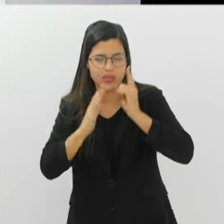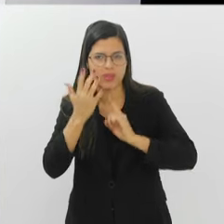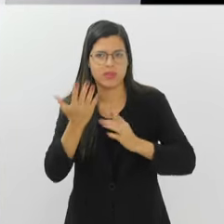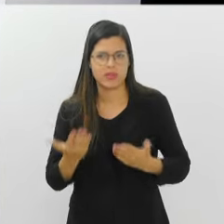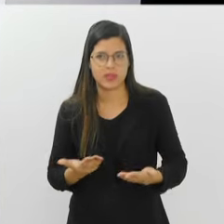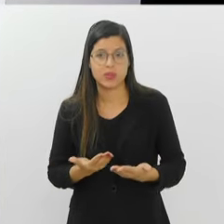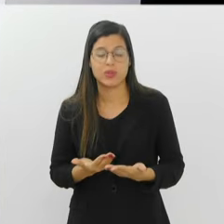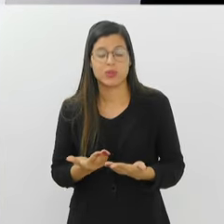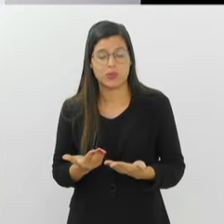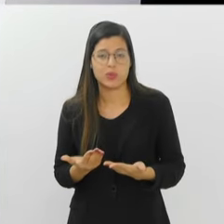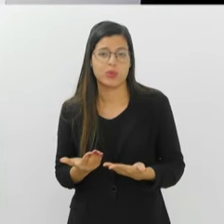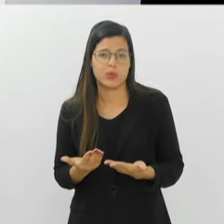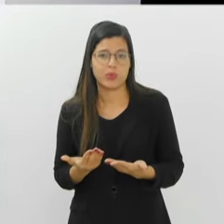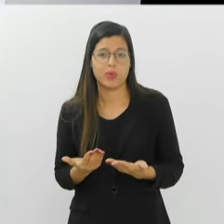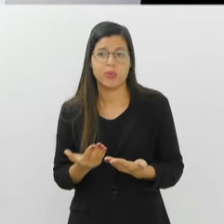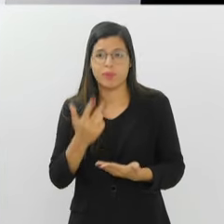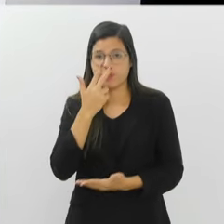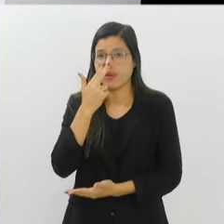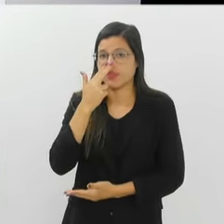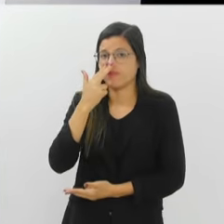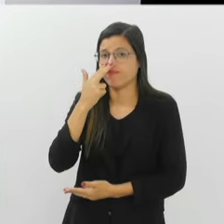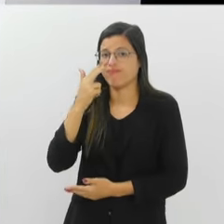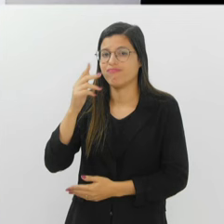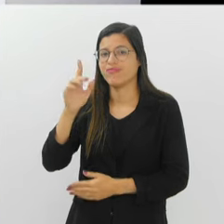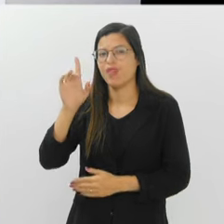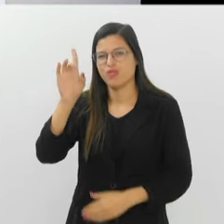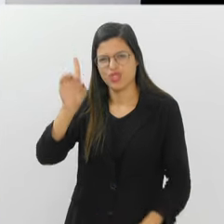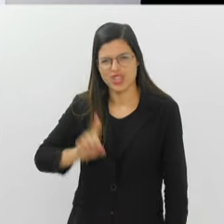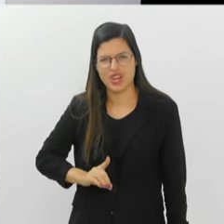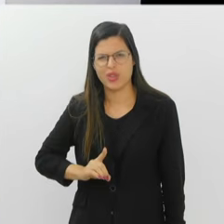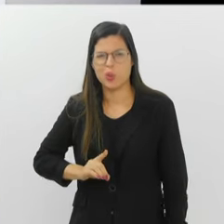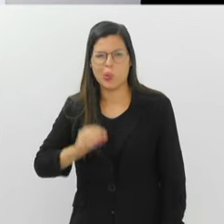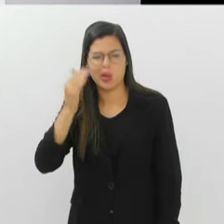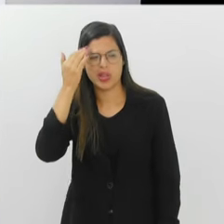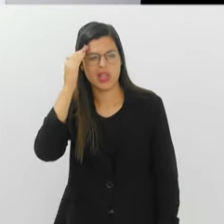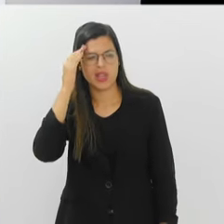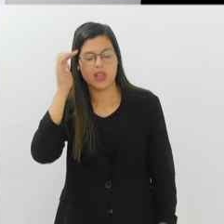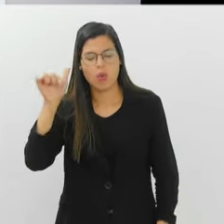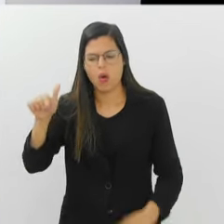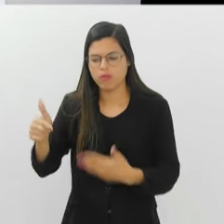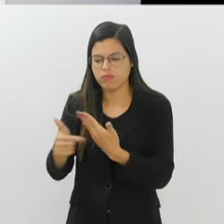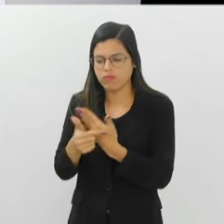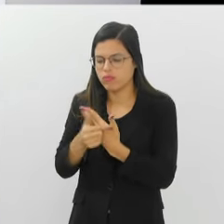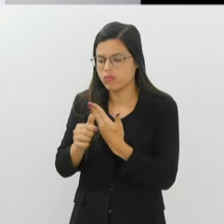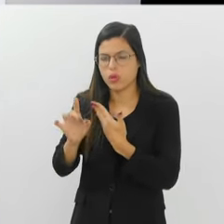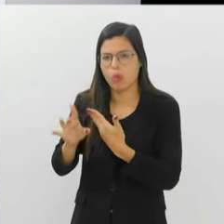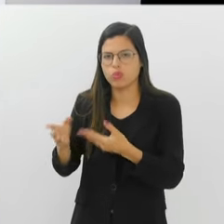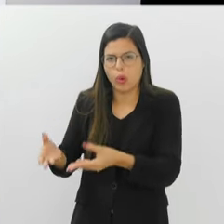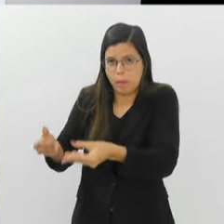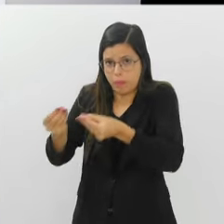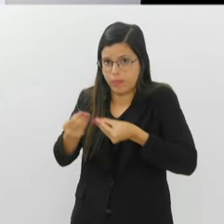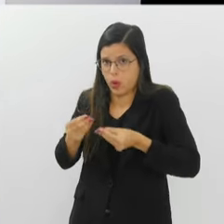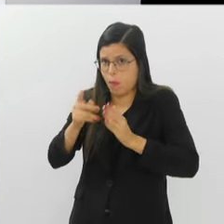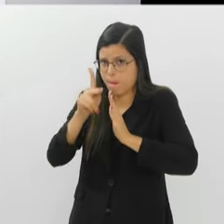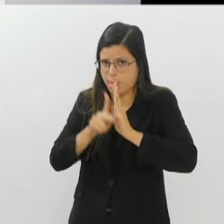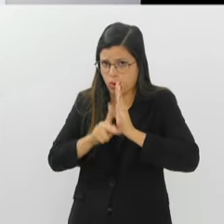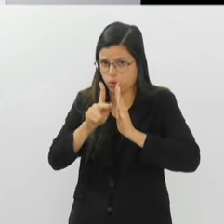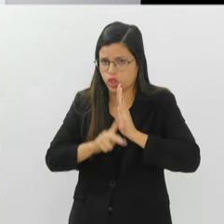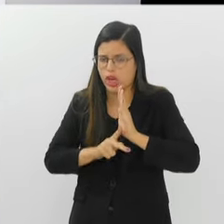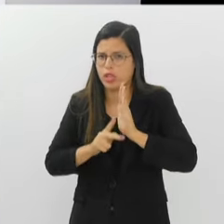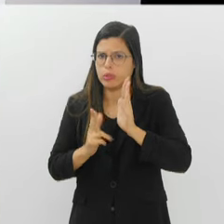fez império também, né? Então, isso gerou nas diretorias uma sensação de... A função dele é me entregar um projeto